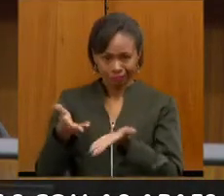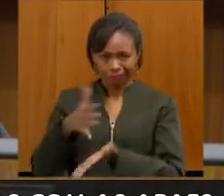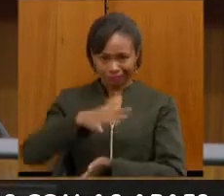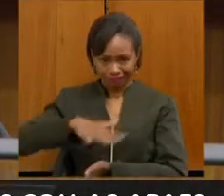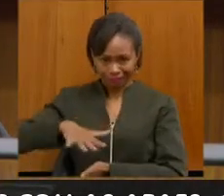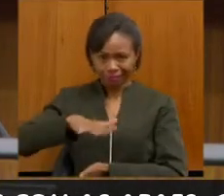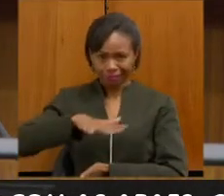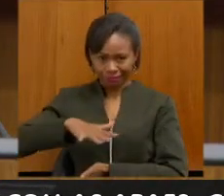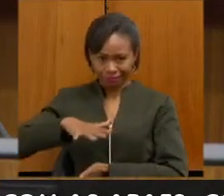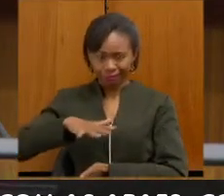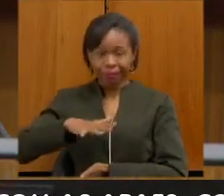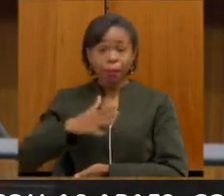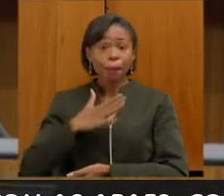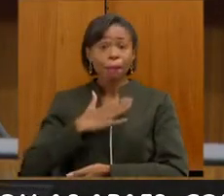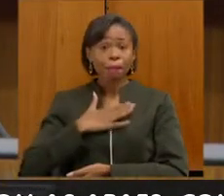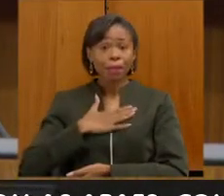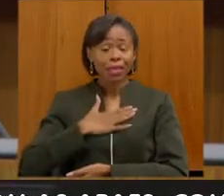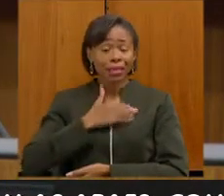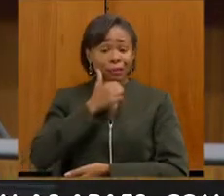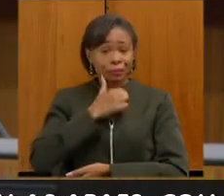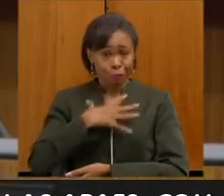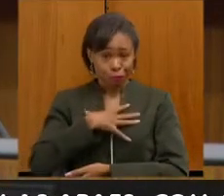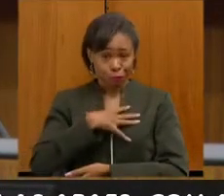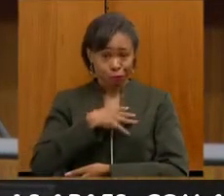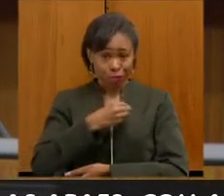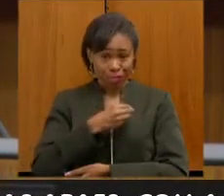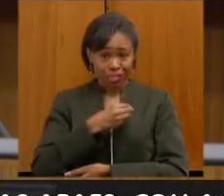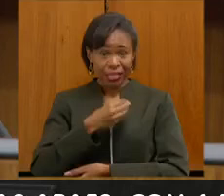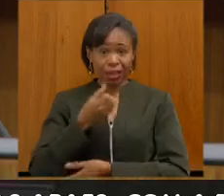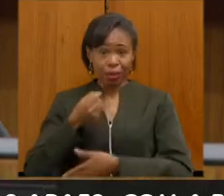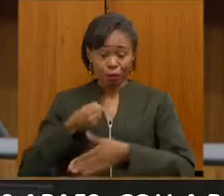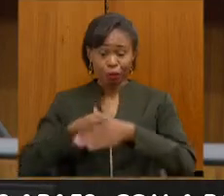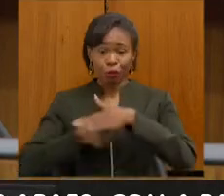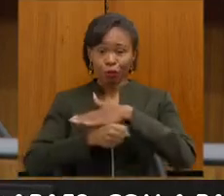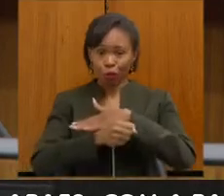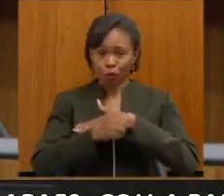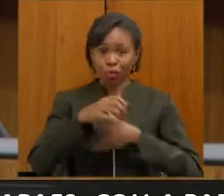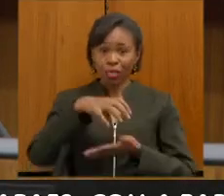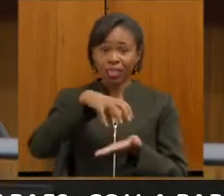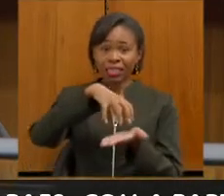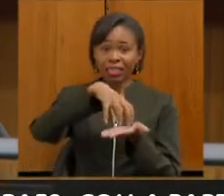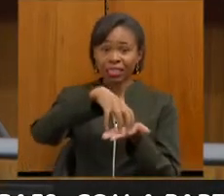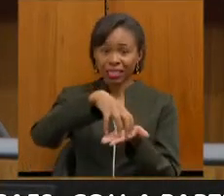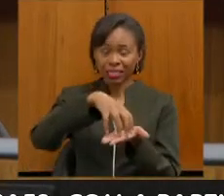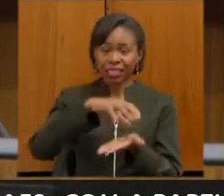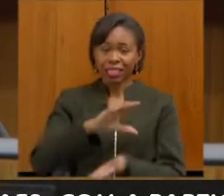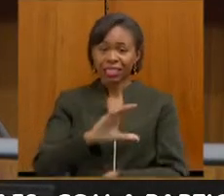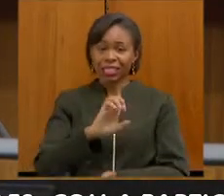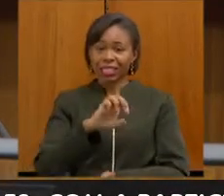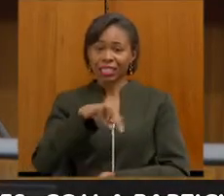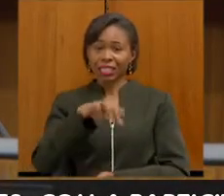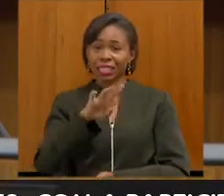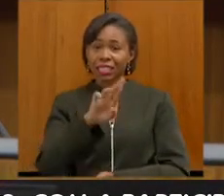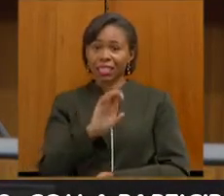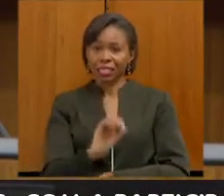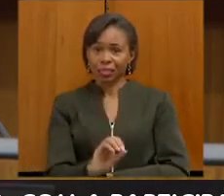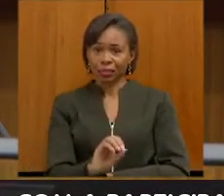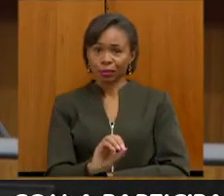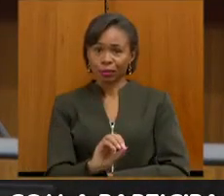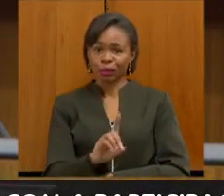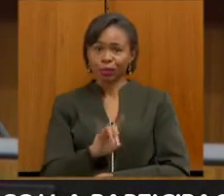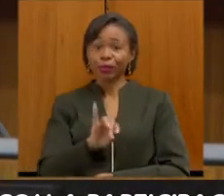minha filha foi para lá, para o Centro Dia, que aflorou nela um grande